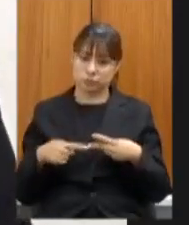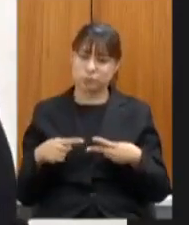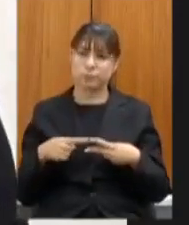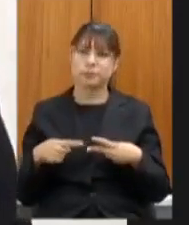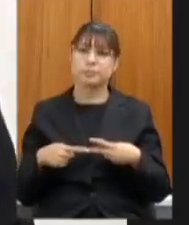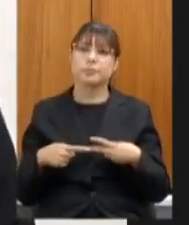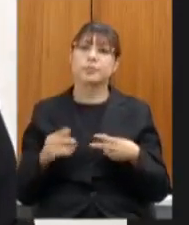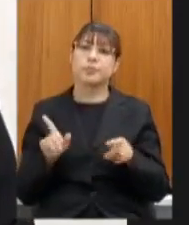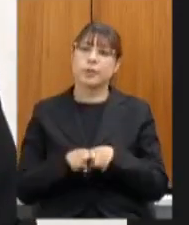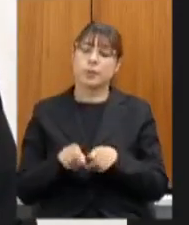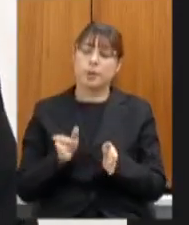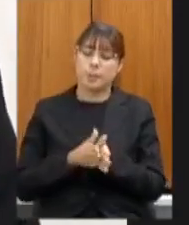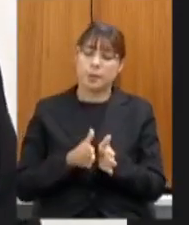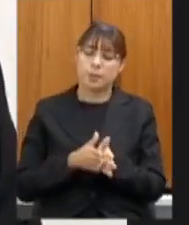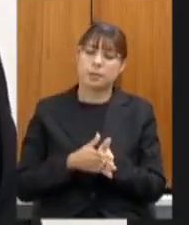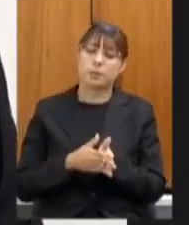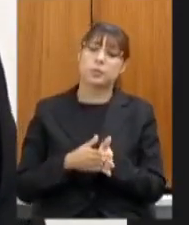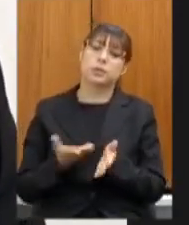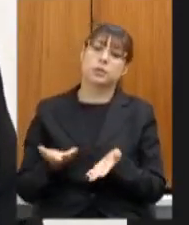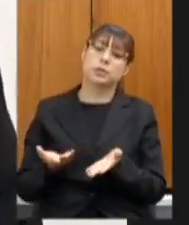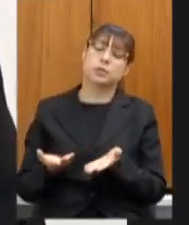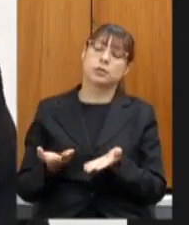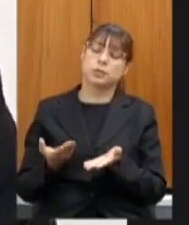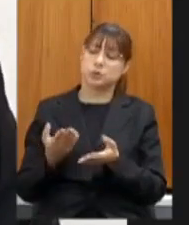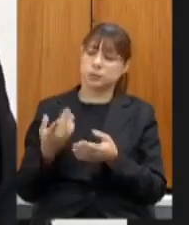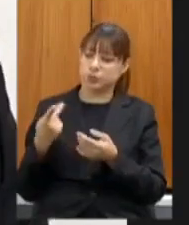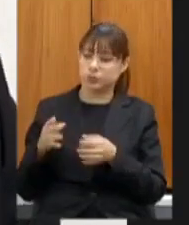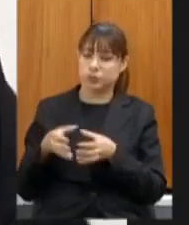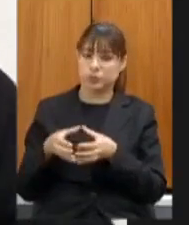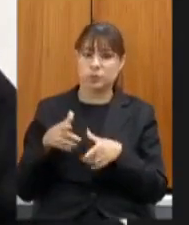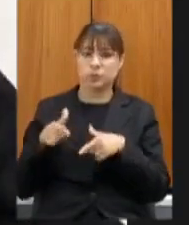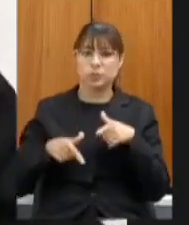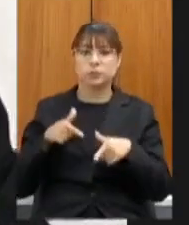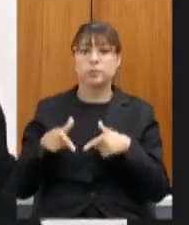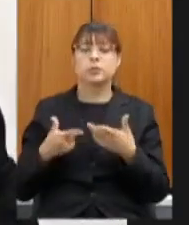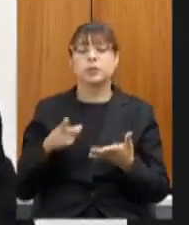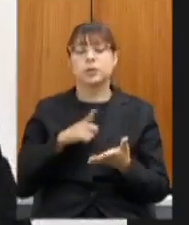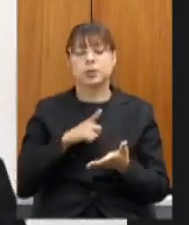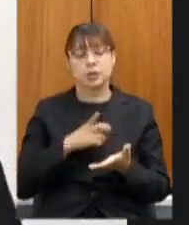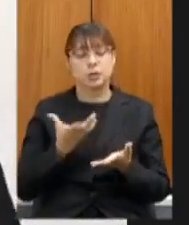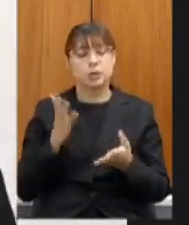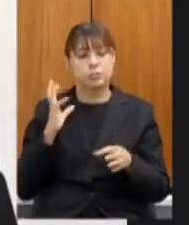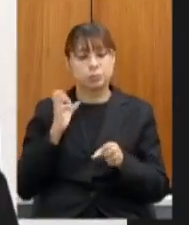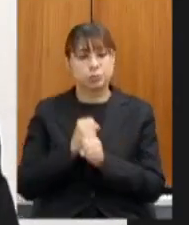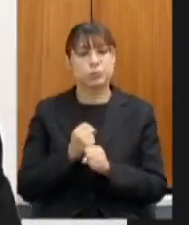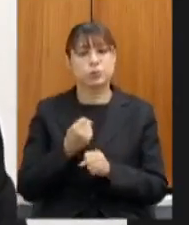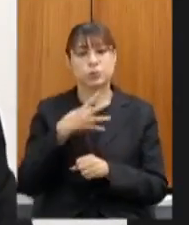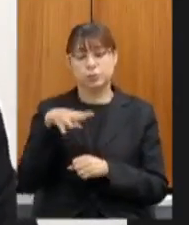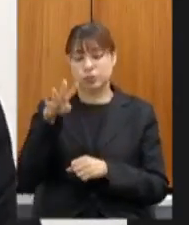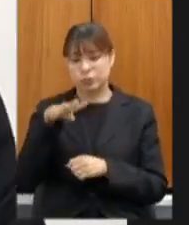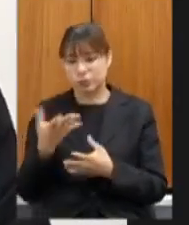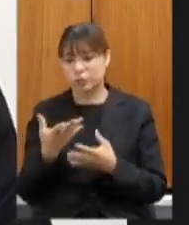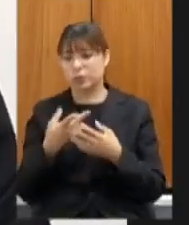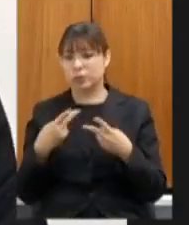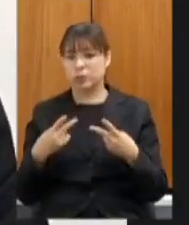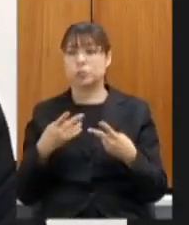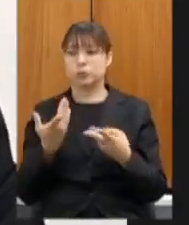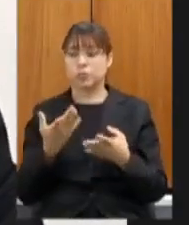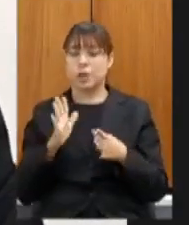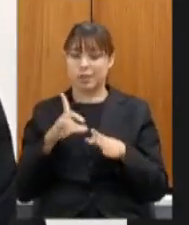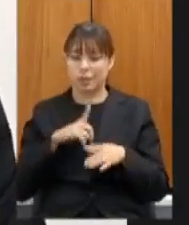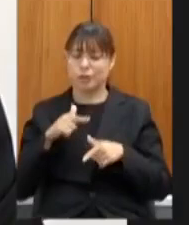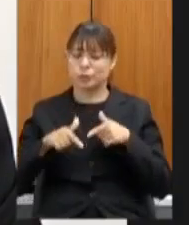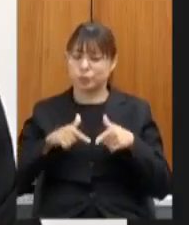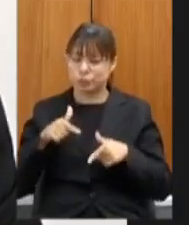deixo aqui os meus parabéns à equipe pela melhora dos indicadores que vimos embora temos muito a fazer muita coisa muito mesmo